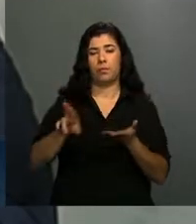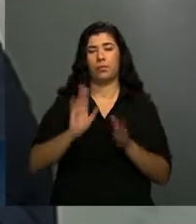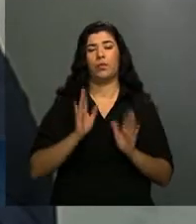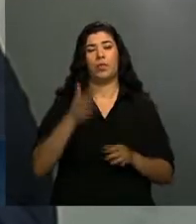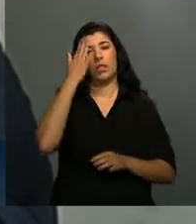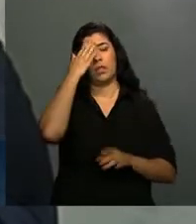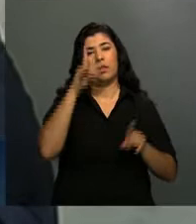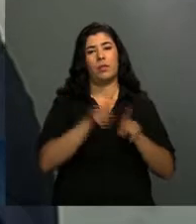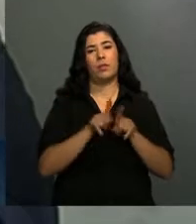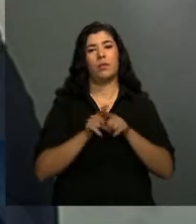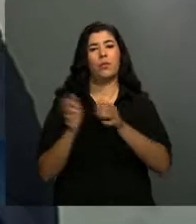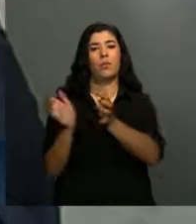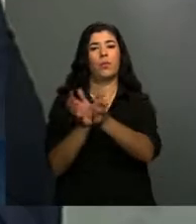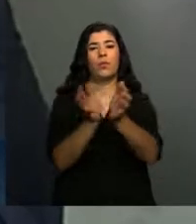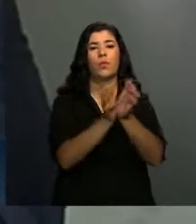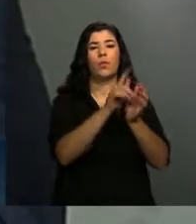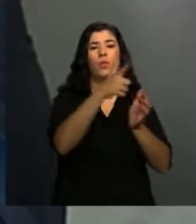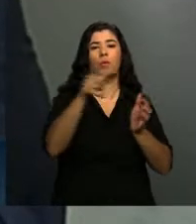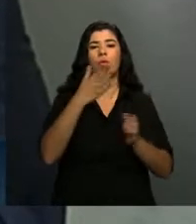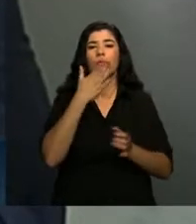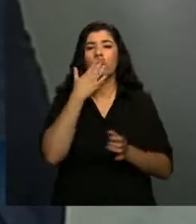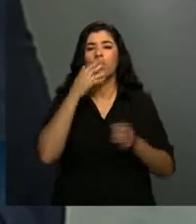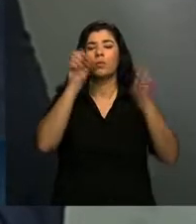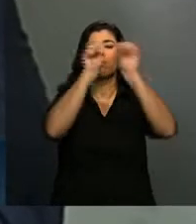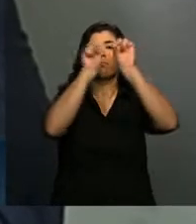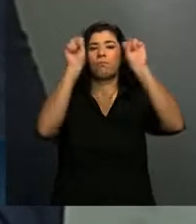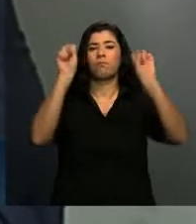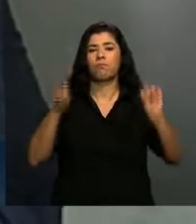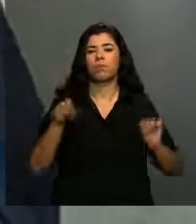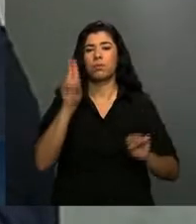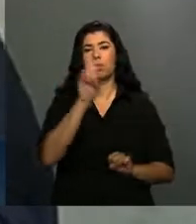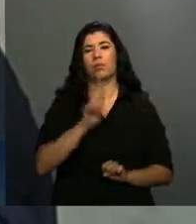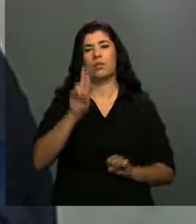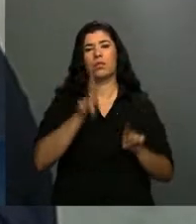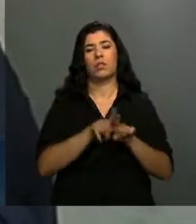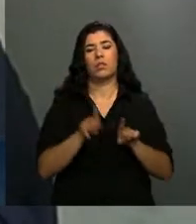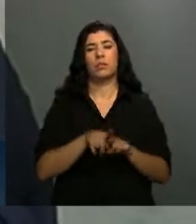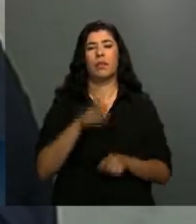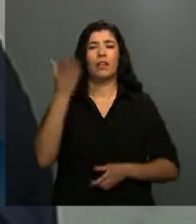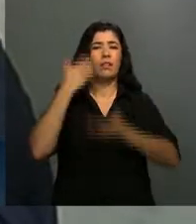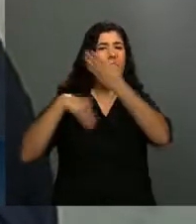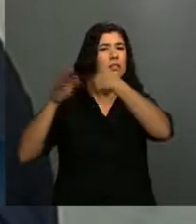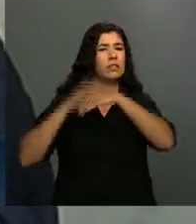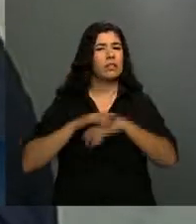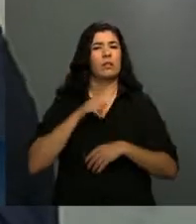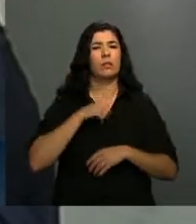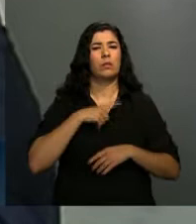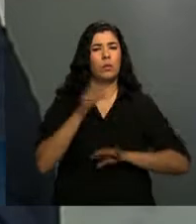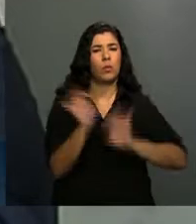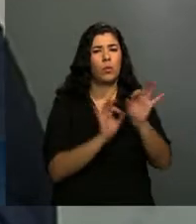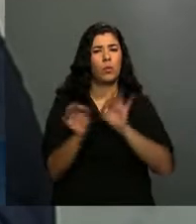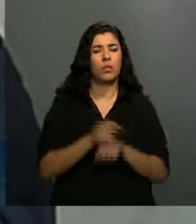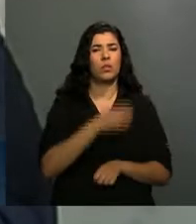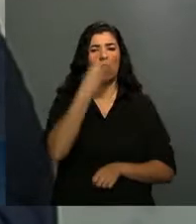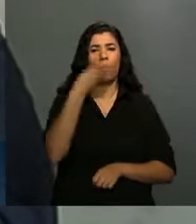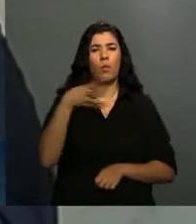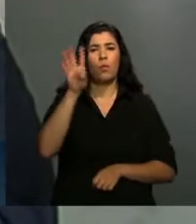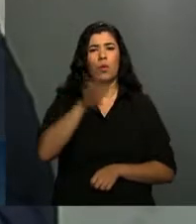que existe um conjunto de sistemas que são utilizados hoje, existe a Explaniz Excel que a gente precisa substituir urgentemente